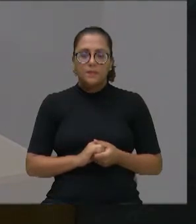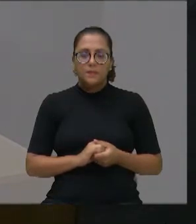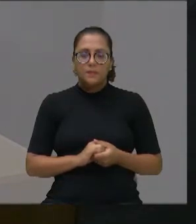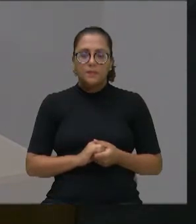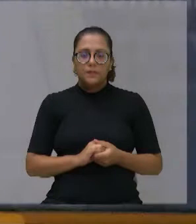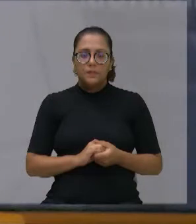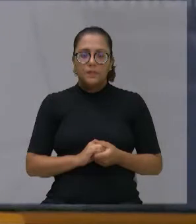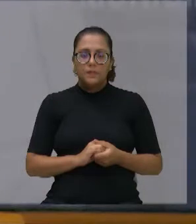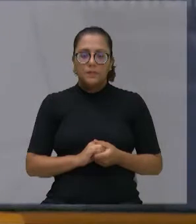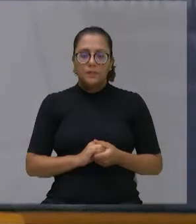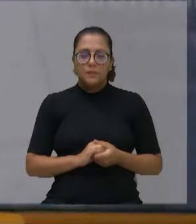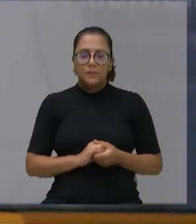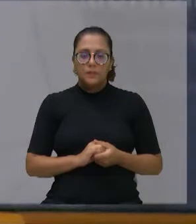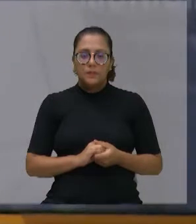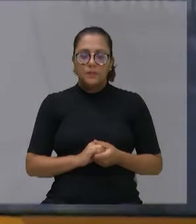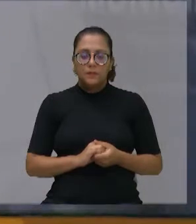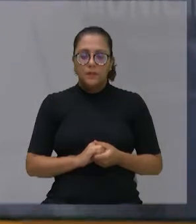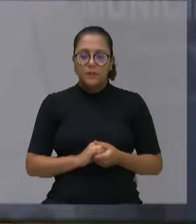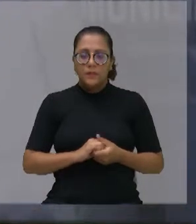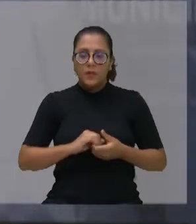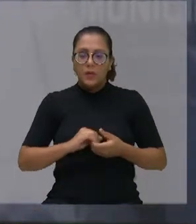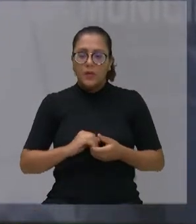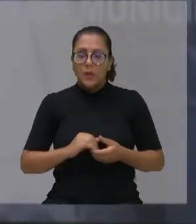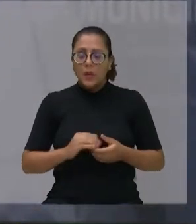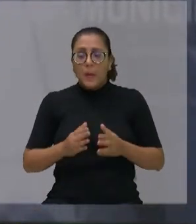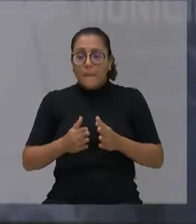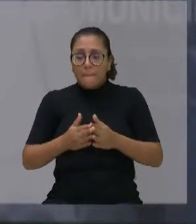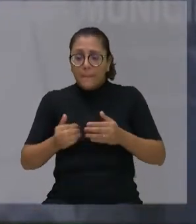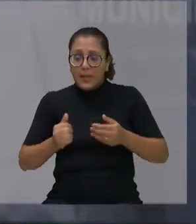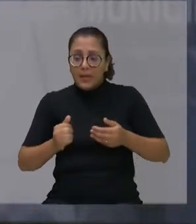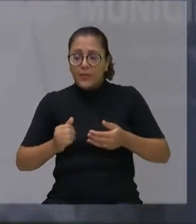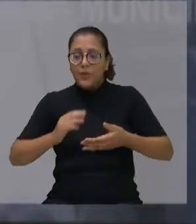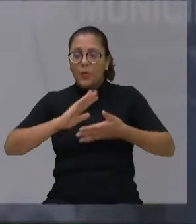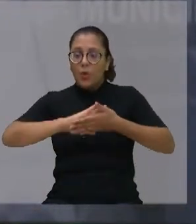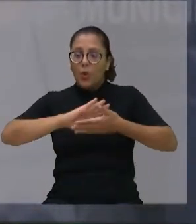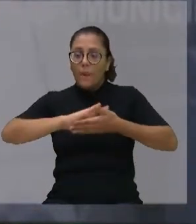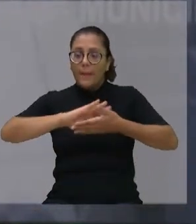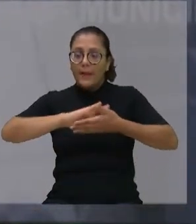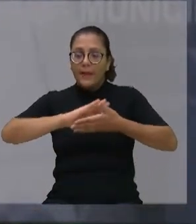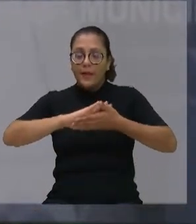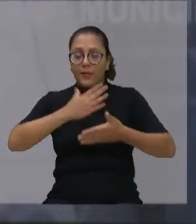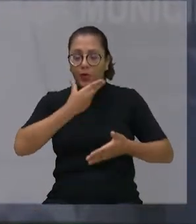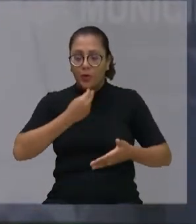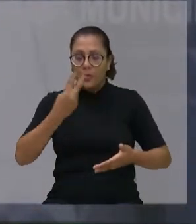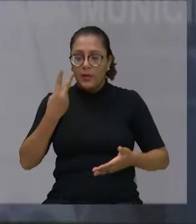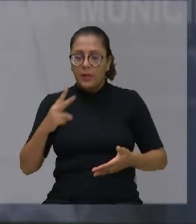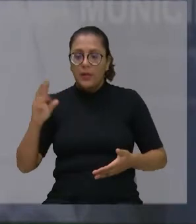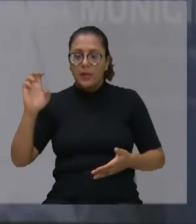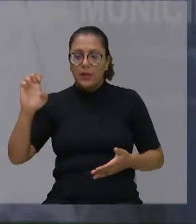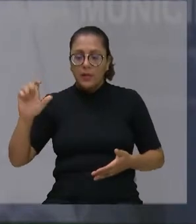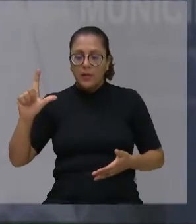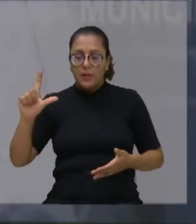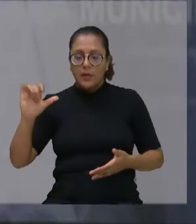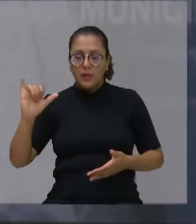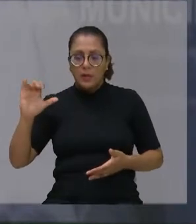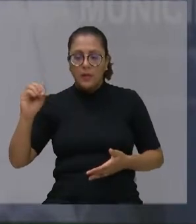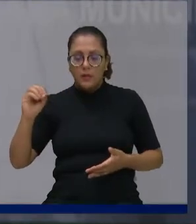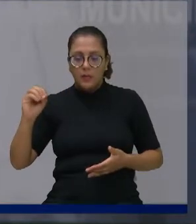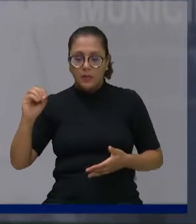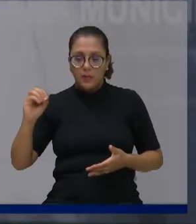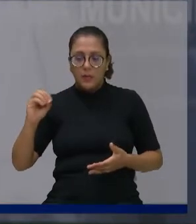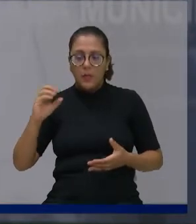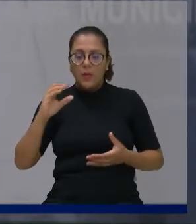Primeiro, queria pedir um minuto de silêncio para o senhor Hélio da Silva, que é o esposo da Roseli